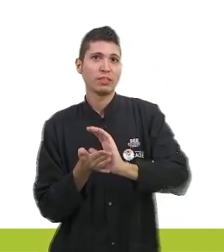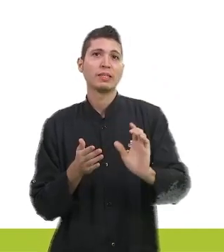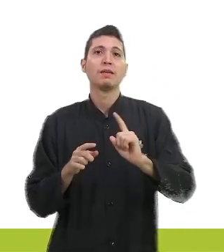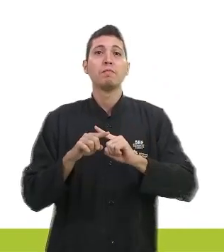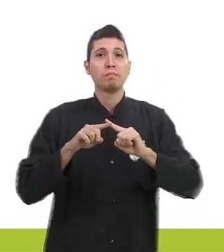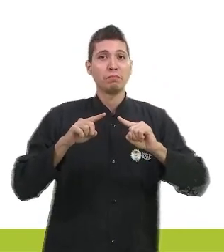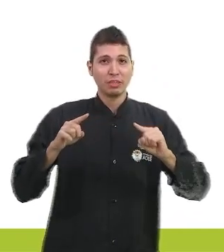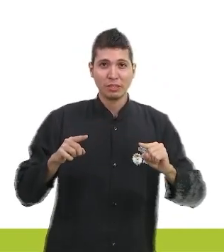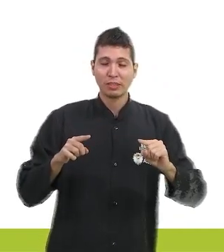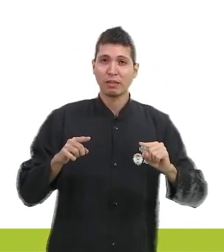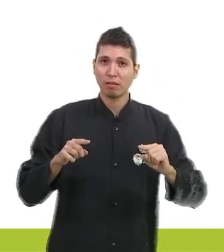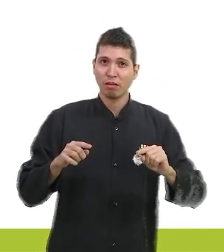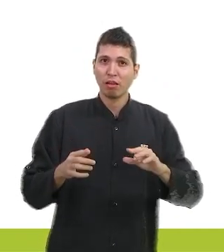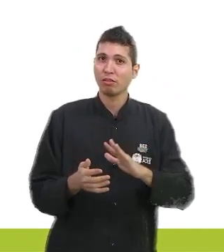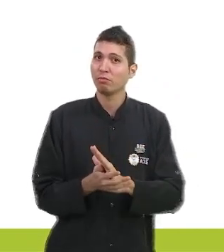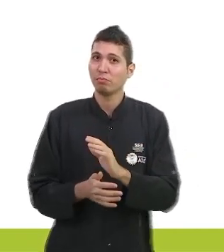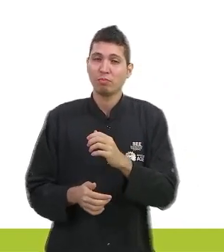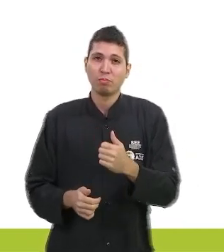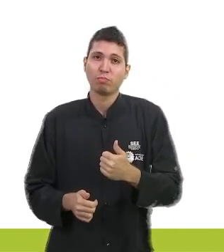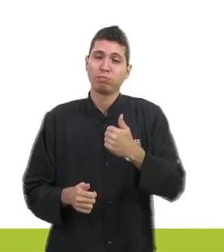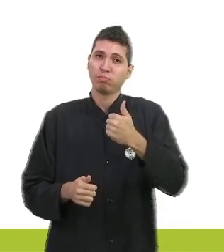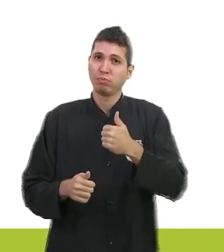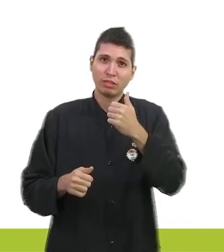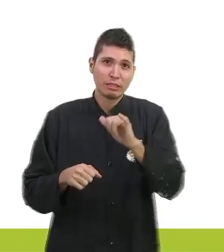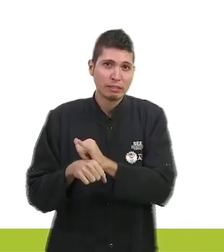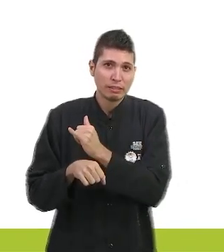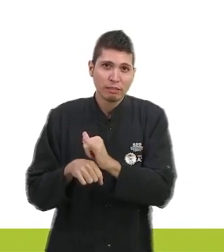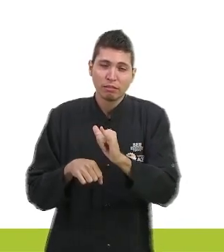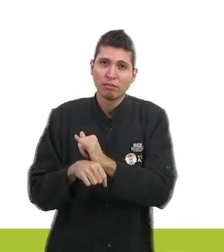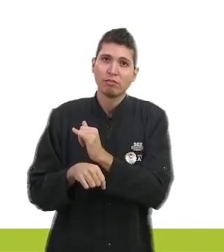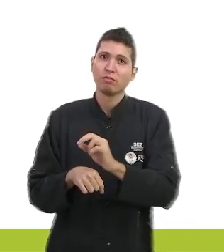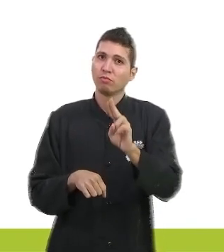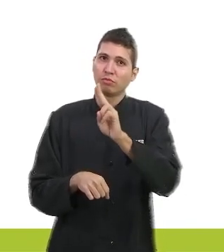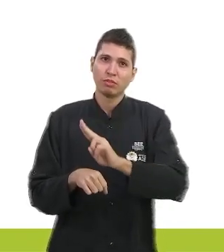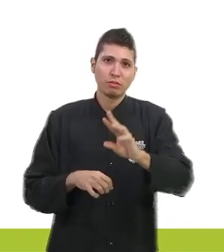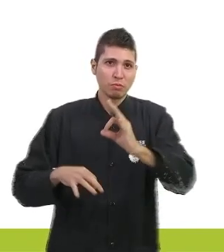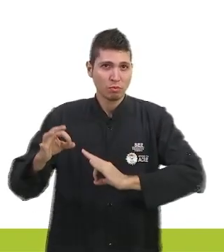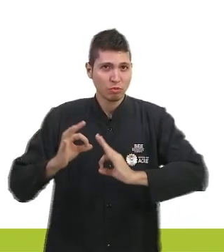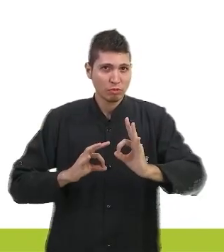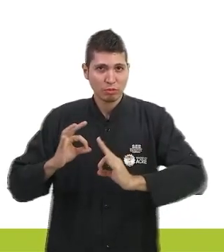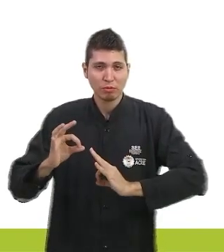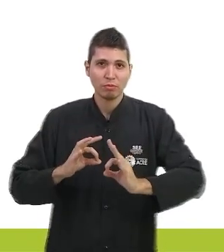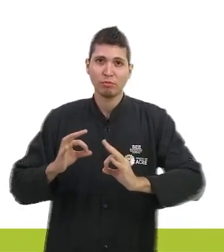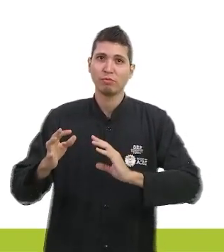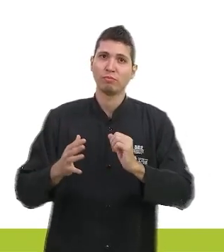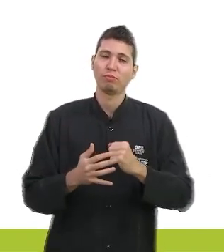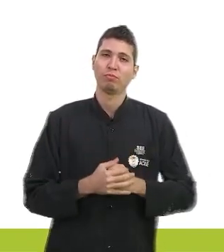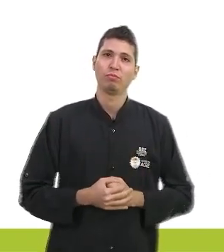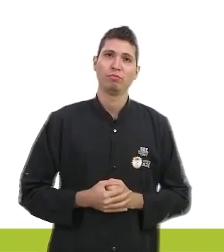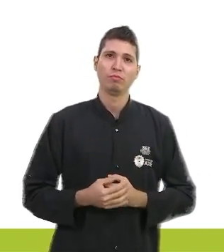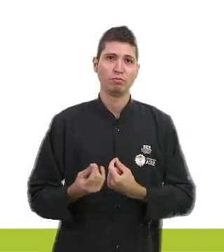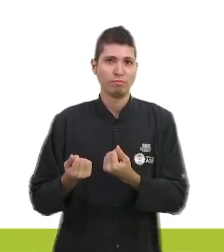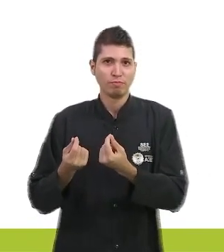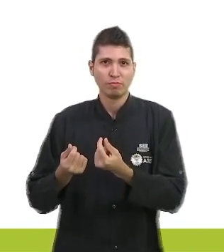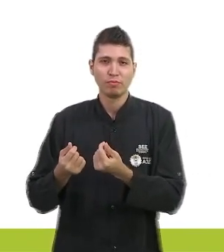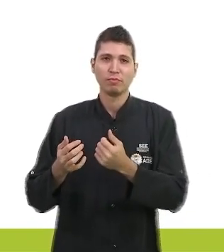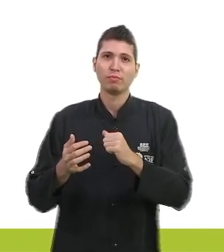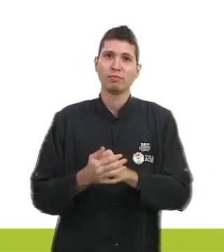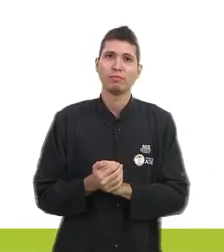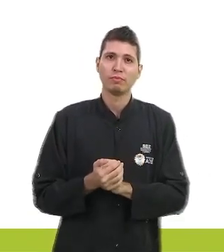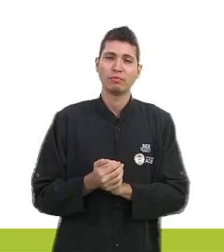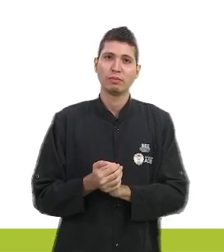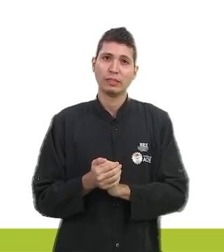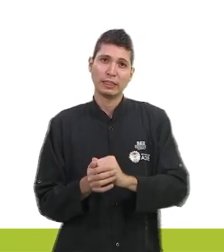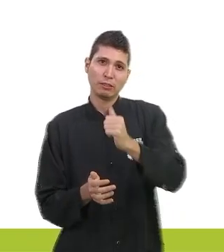é o primeiro contato da maioria das pessoas com as aplicações disponíveis no mercado financeiro. E cerca de um